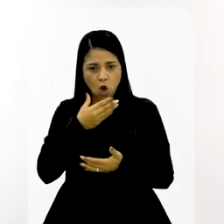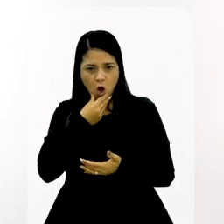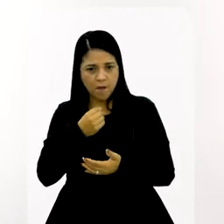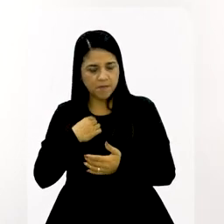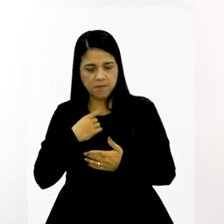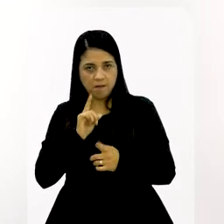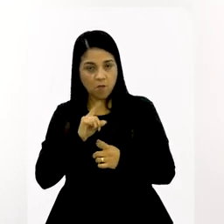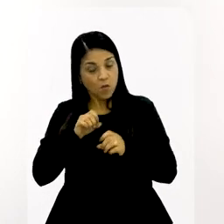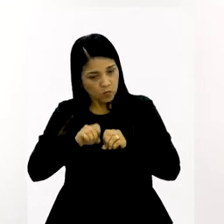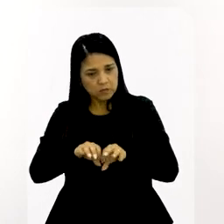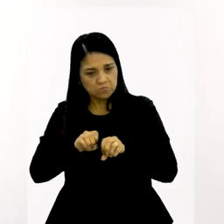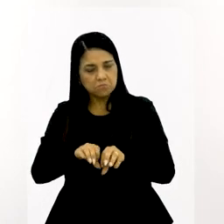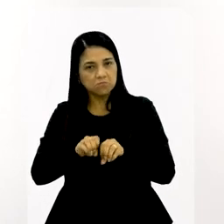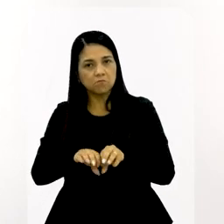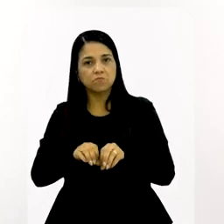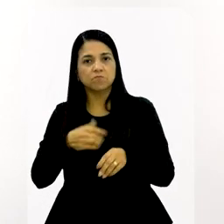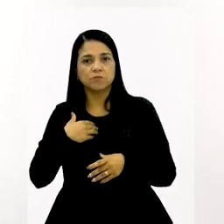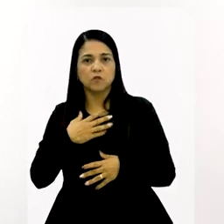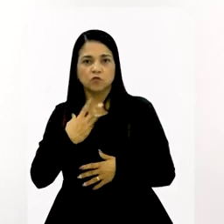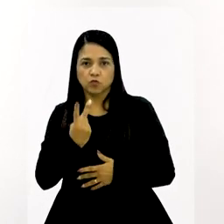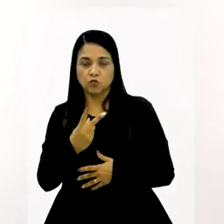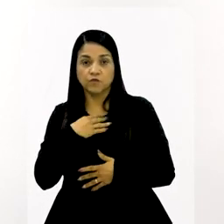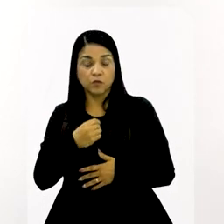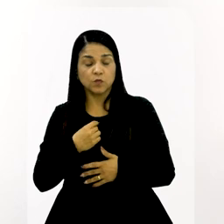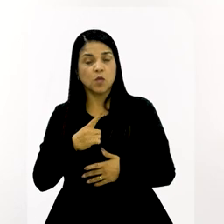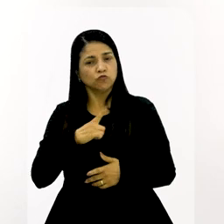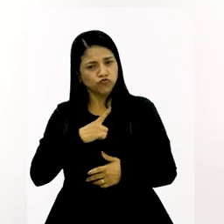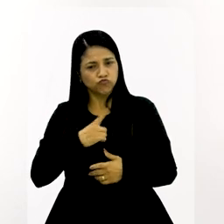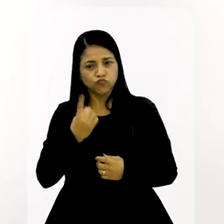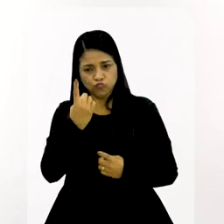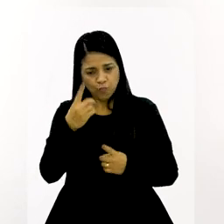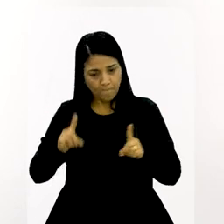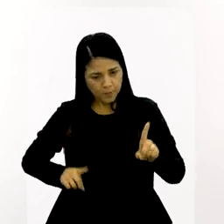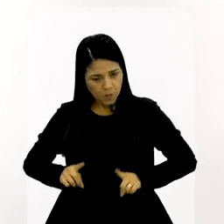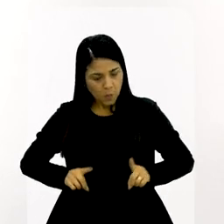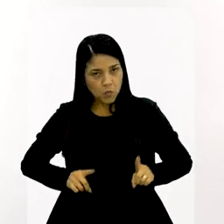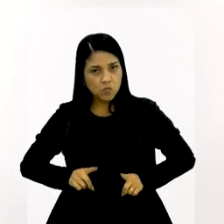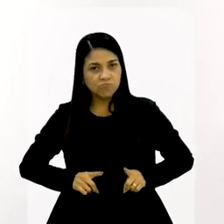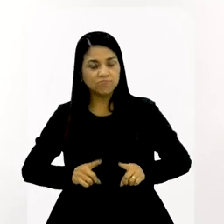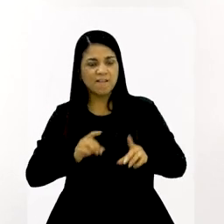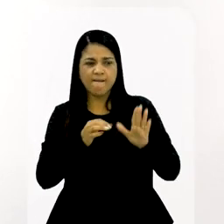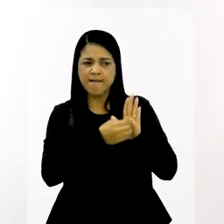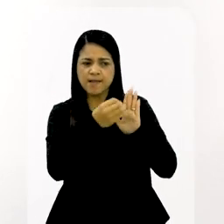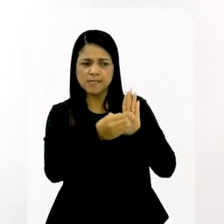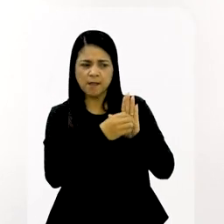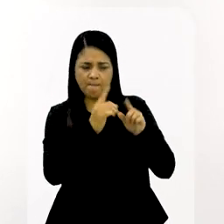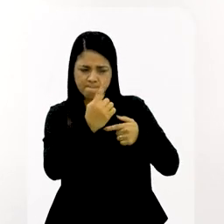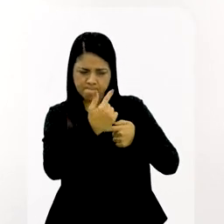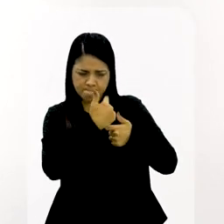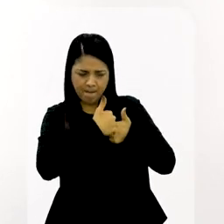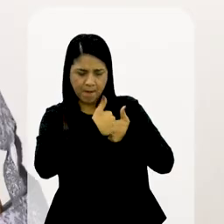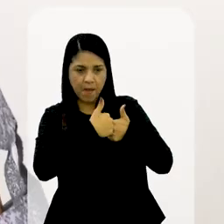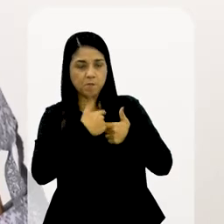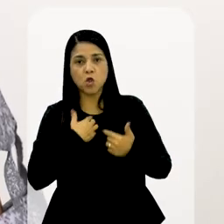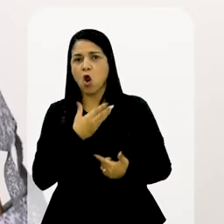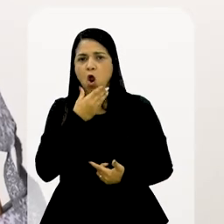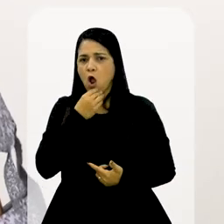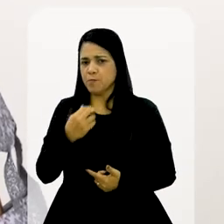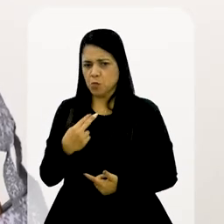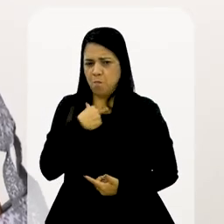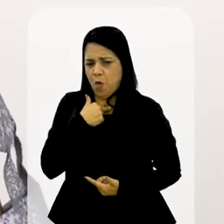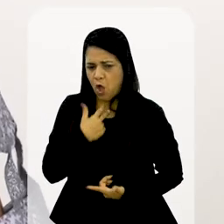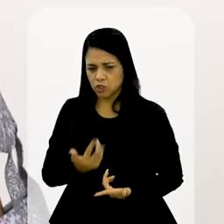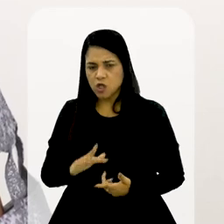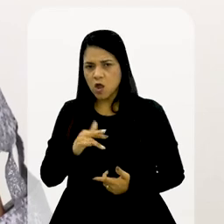Não era uma coisa só para eles, tinham que ajudar. E eu ensinava. E eu tinha um primo que me criticava o tempo todo. É, porque o homem não podia